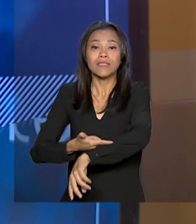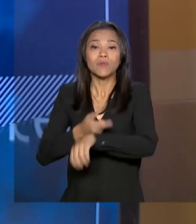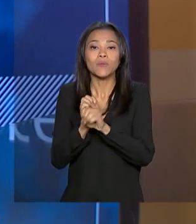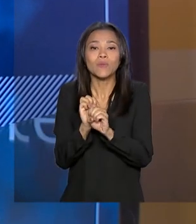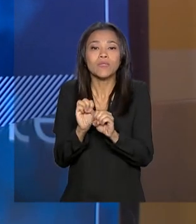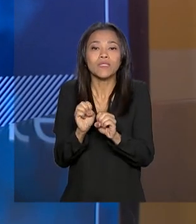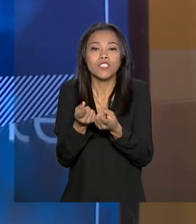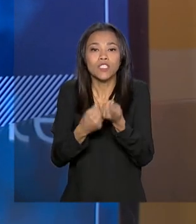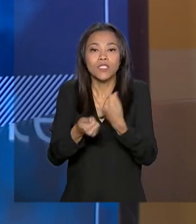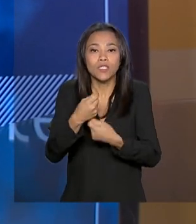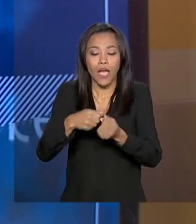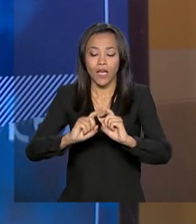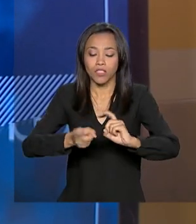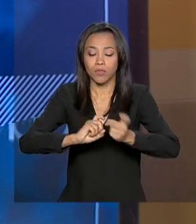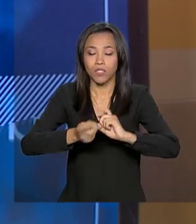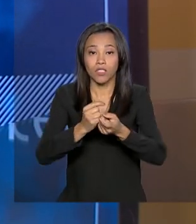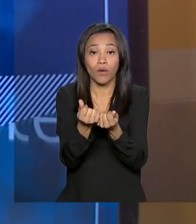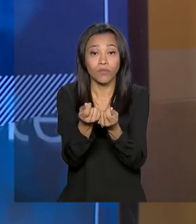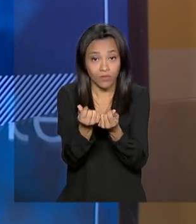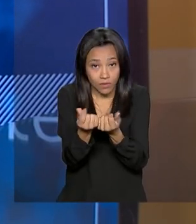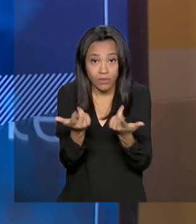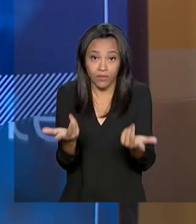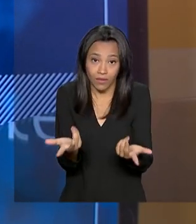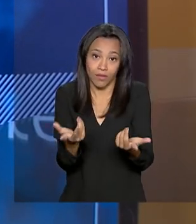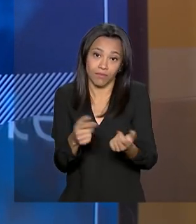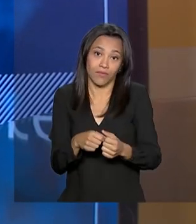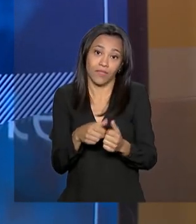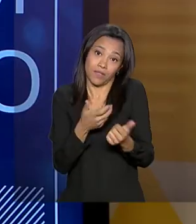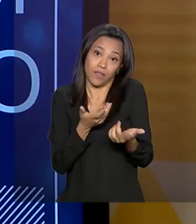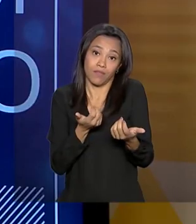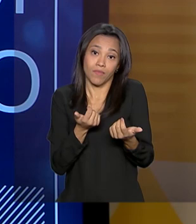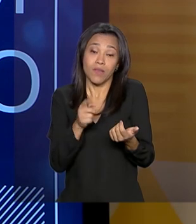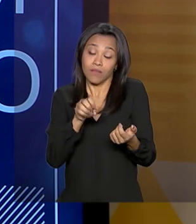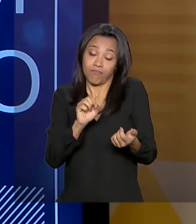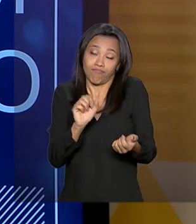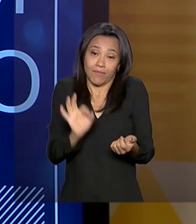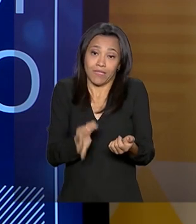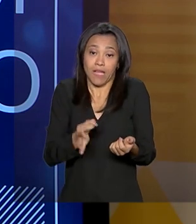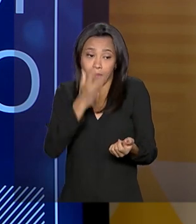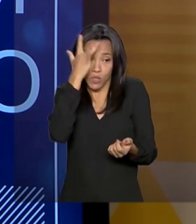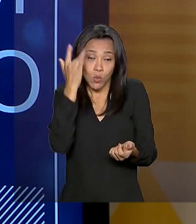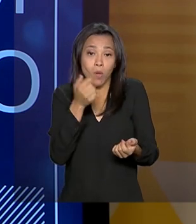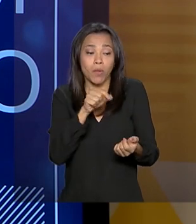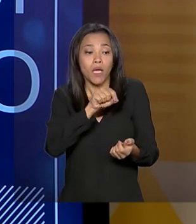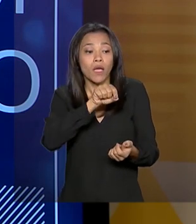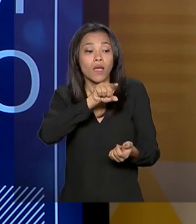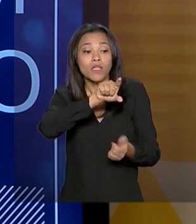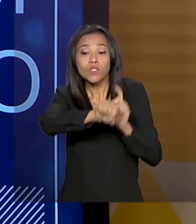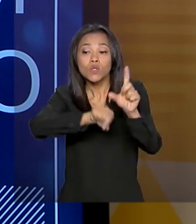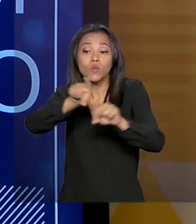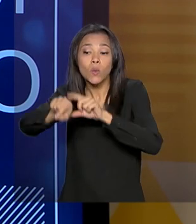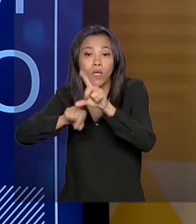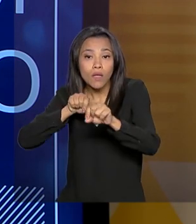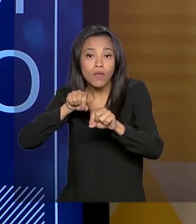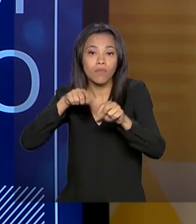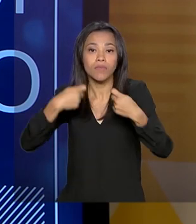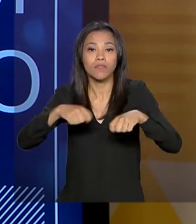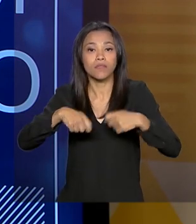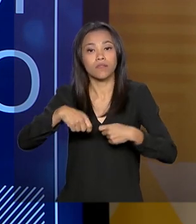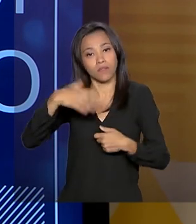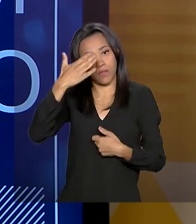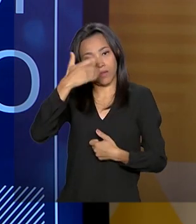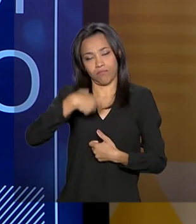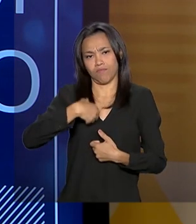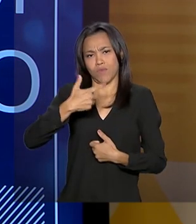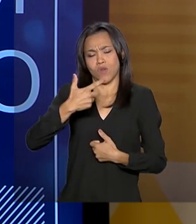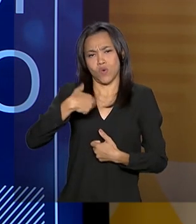lado ali com os direitos do cidadão, do consumidor. Com certeza, porque o consumidor, para tomar boas escolhas, ele precisa ter uma educação